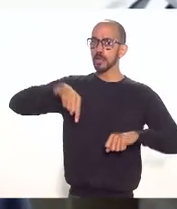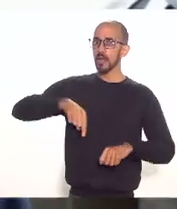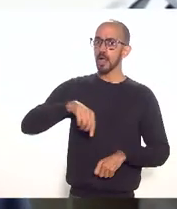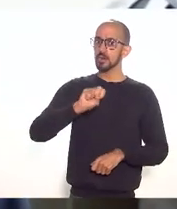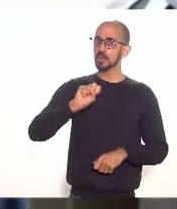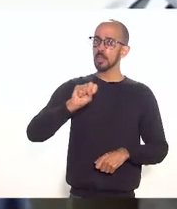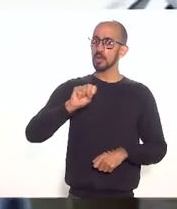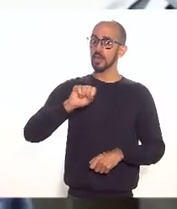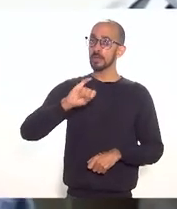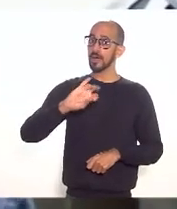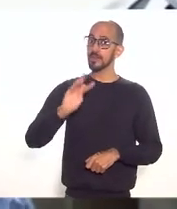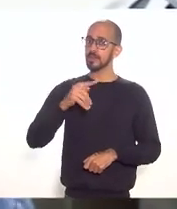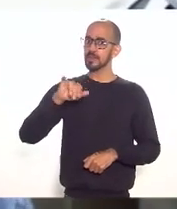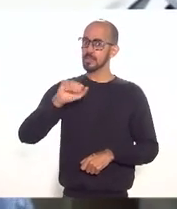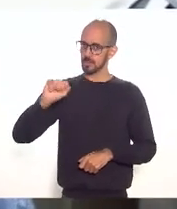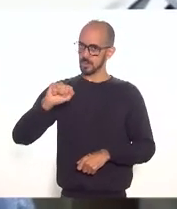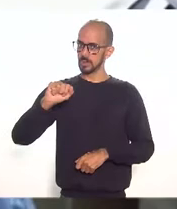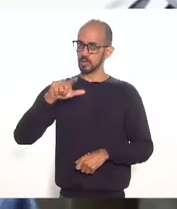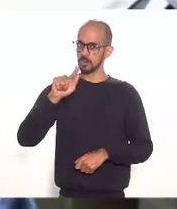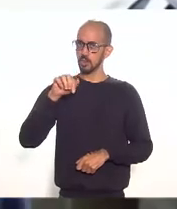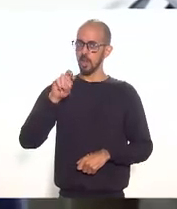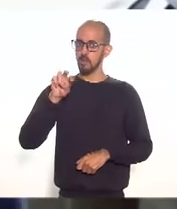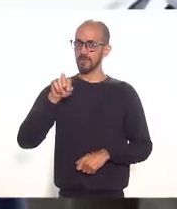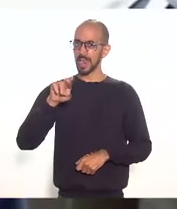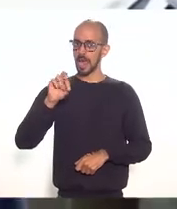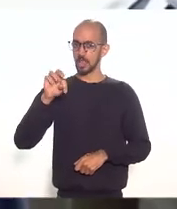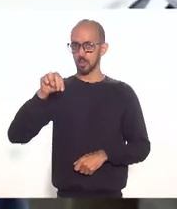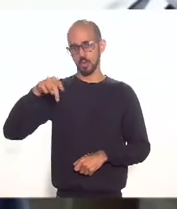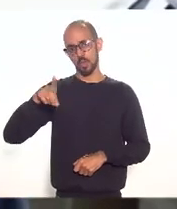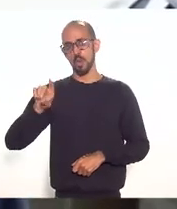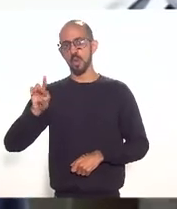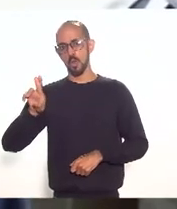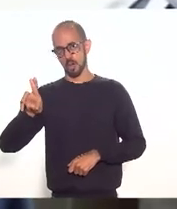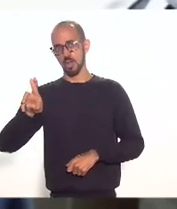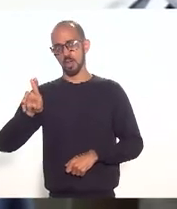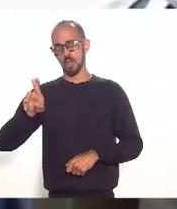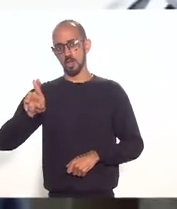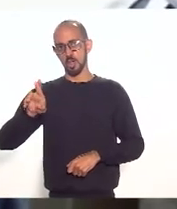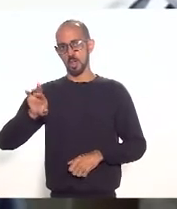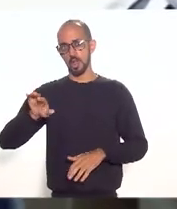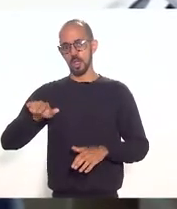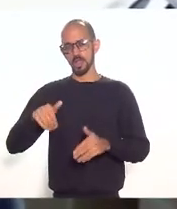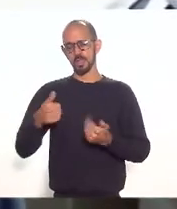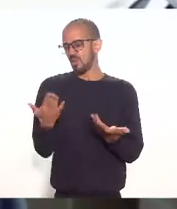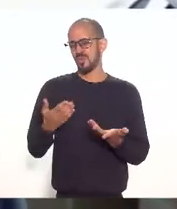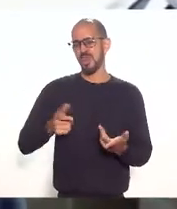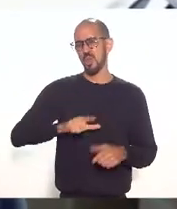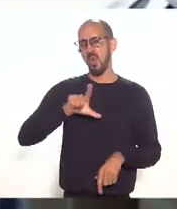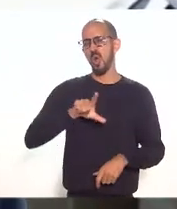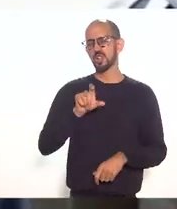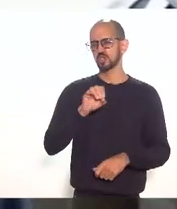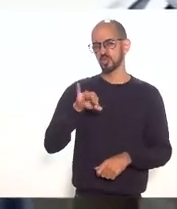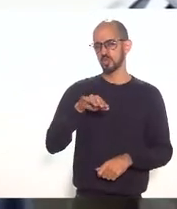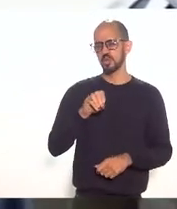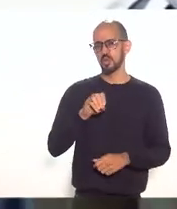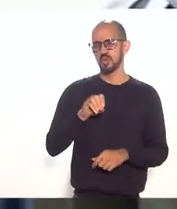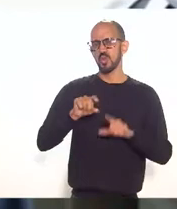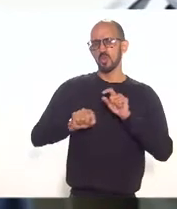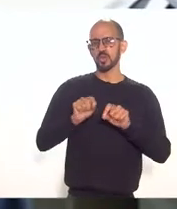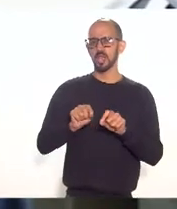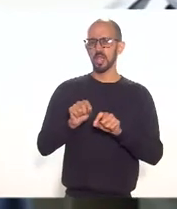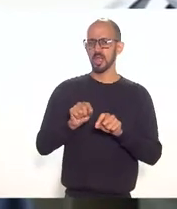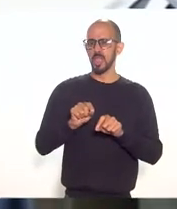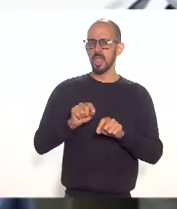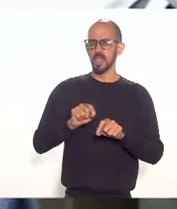nossa Ilha do Governador. É claro que o sucesso de um aeroporto não é só o